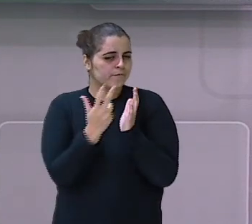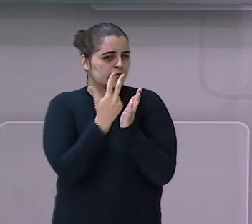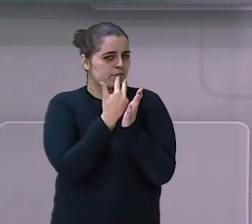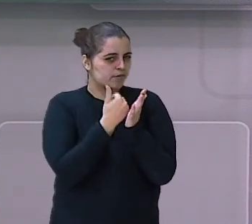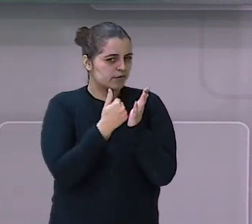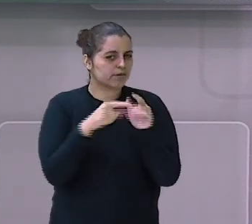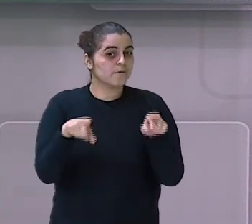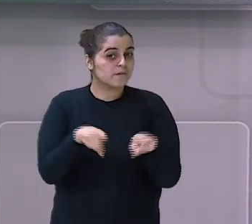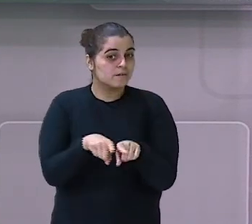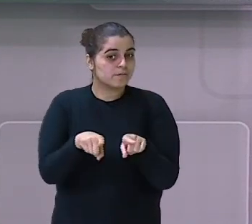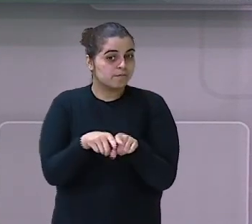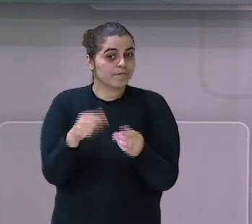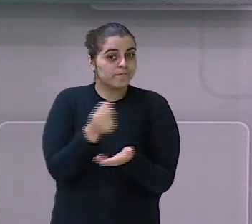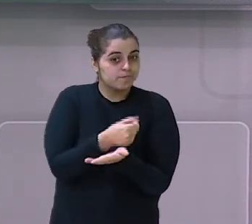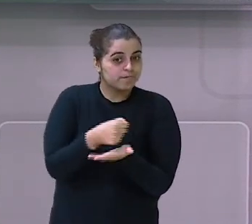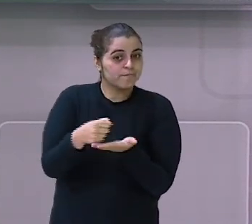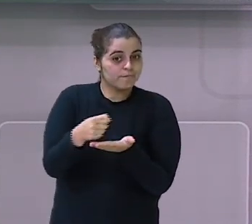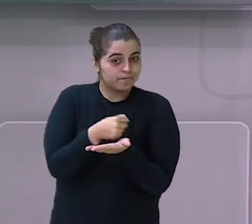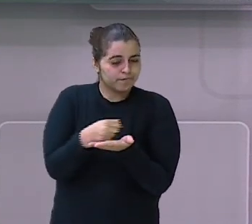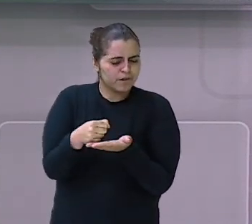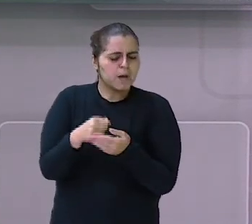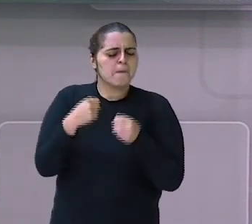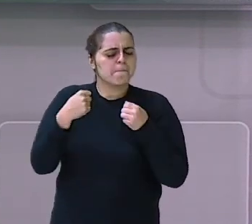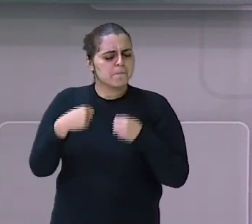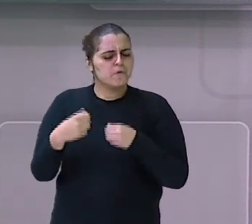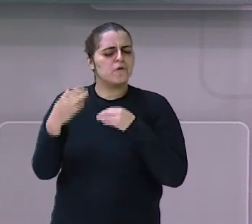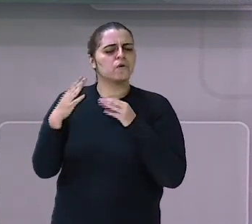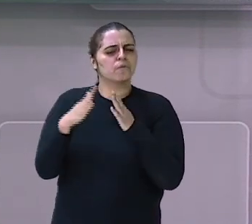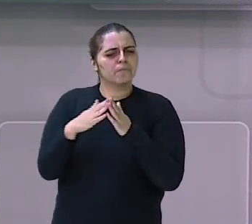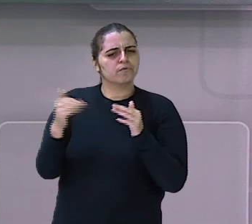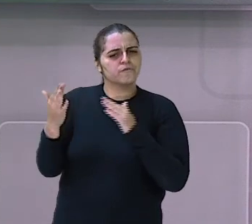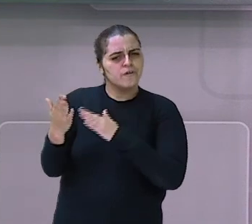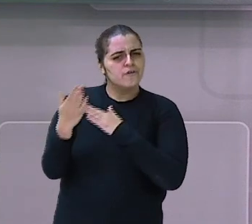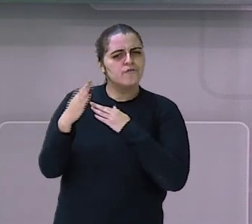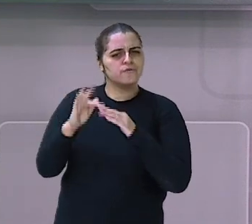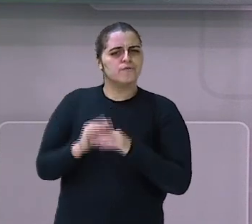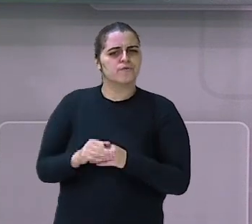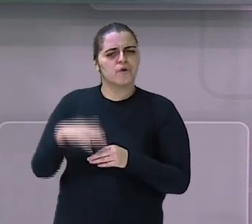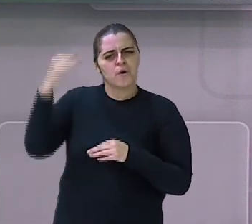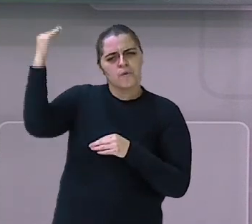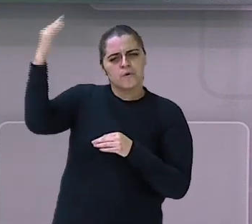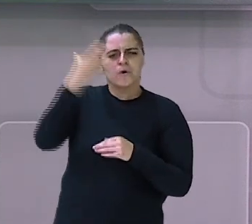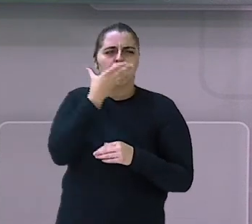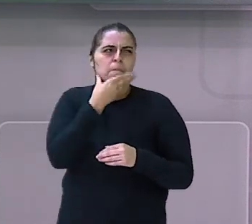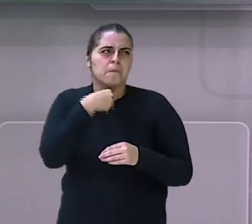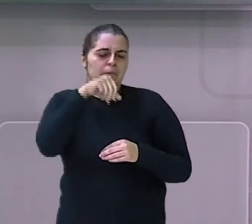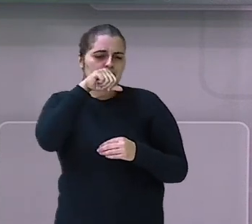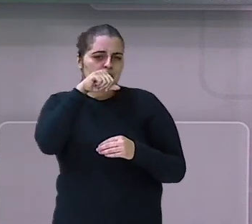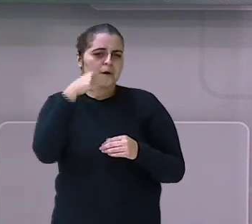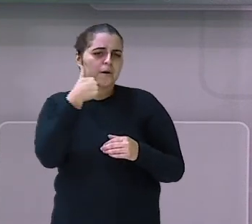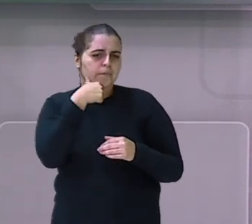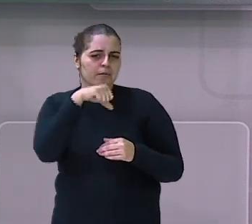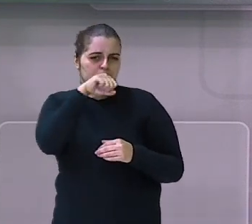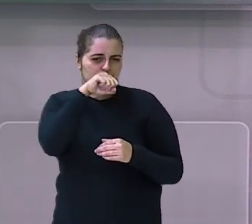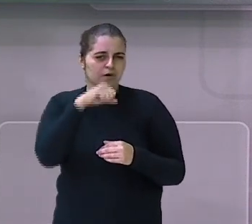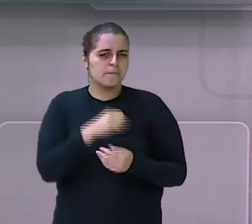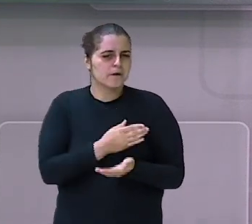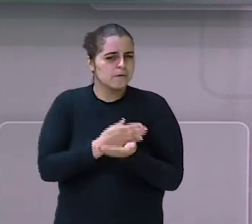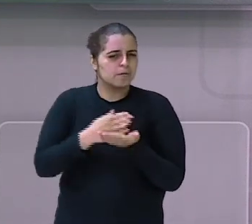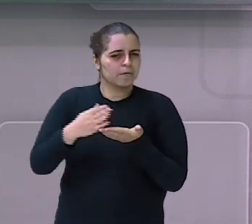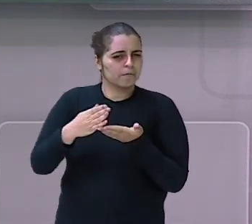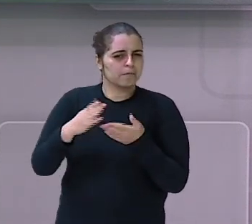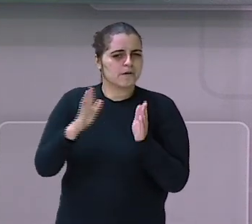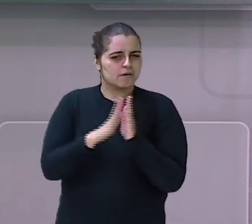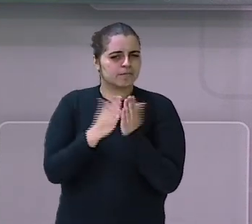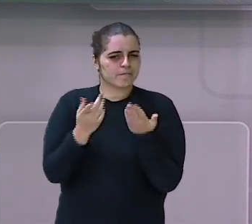de escritas. No início, você pode pedir ajuda a alguém, a um adulto, para iniciar o seu diário. O que que